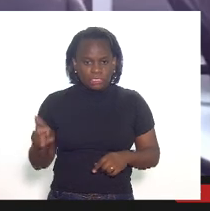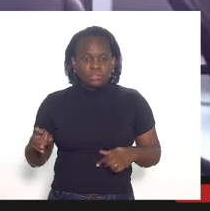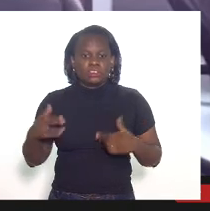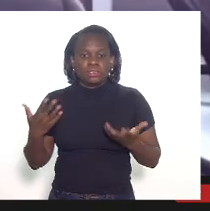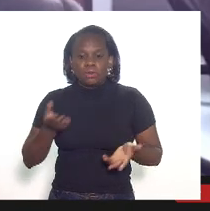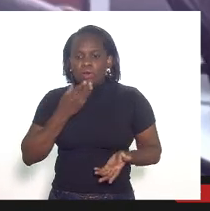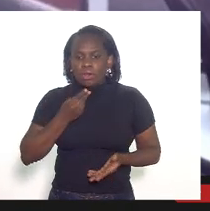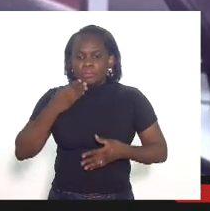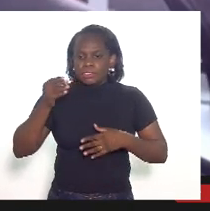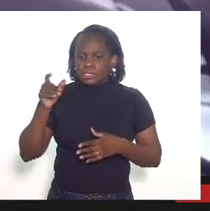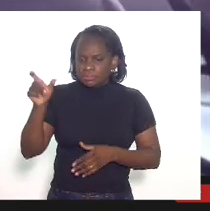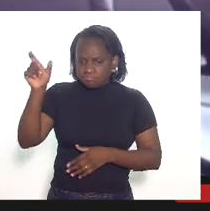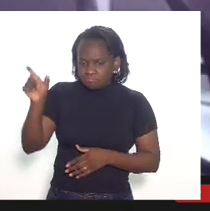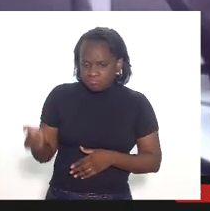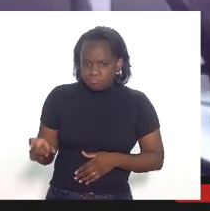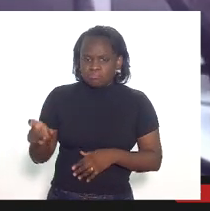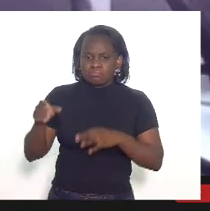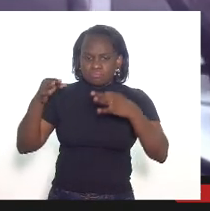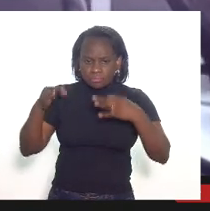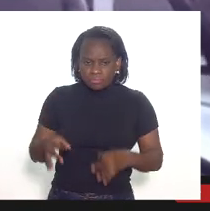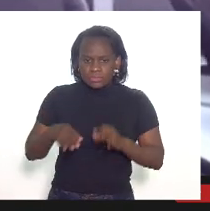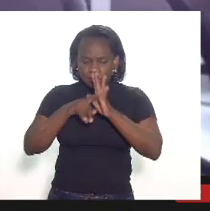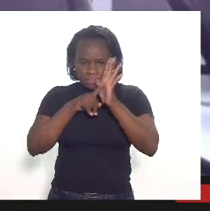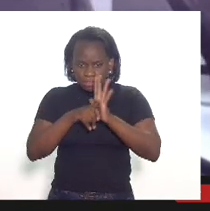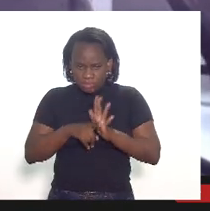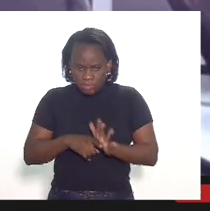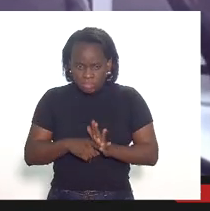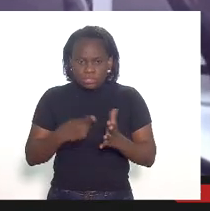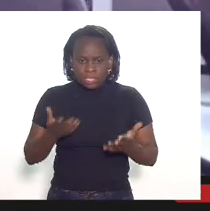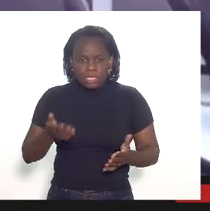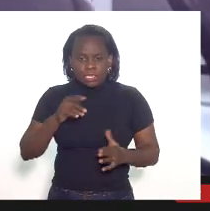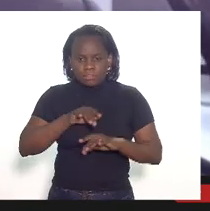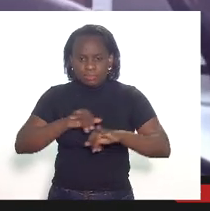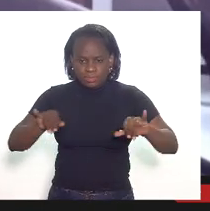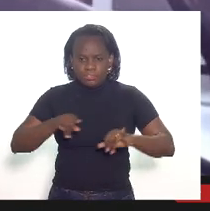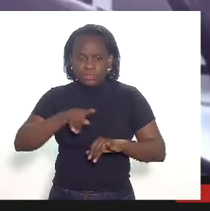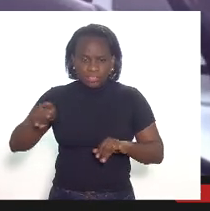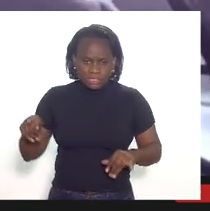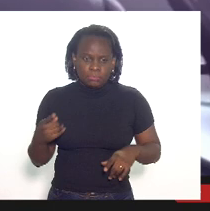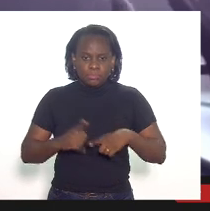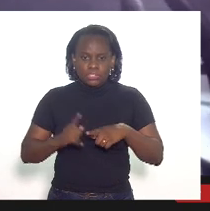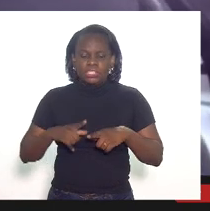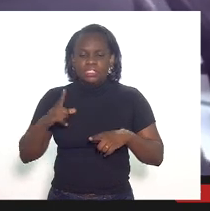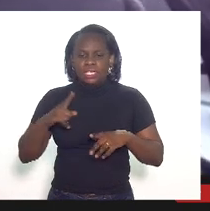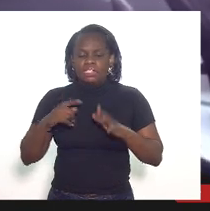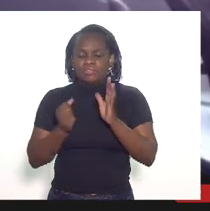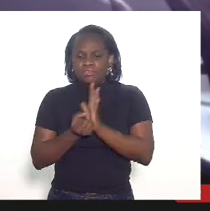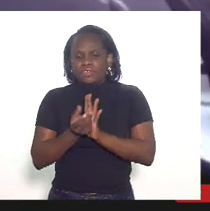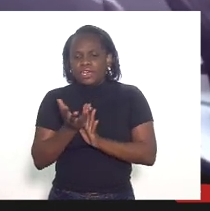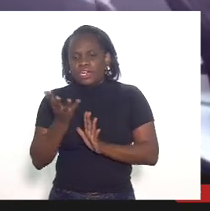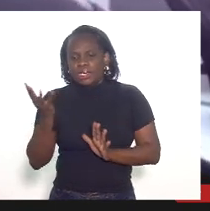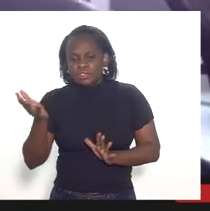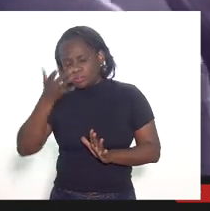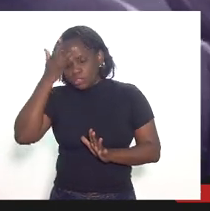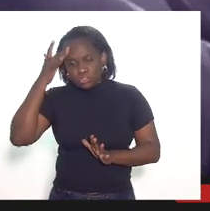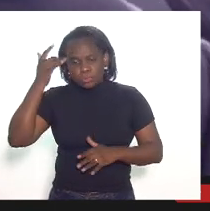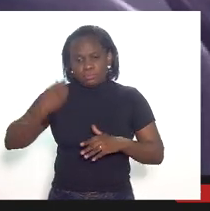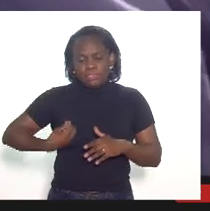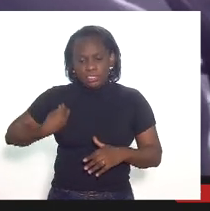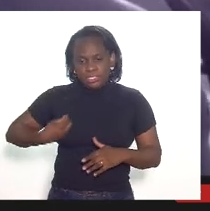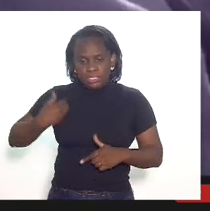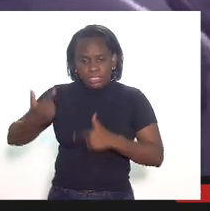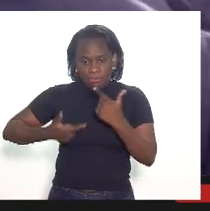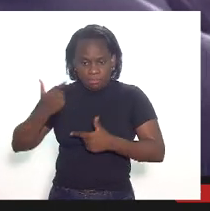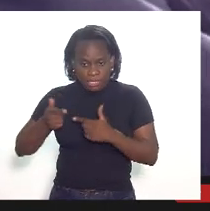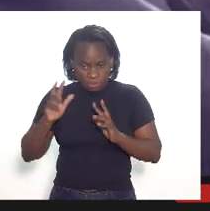exemplo de um auditor fiscal e eu gostaria de deixar registrado isso já que tem vários auditores presentes